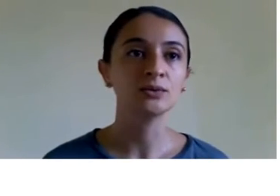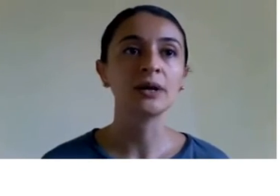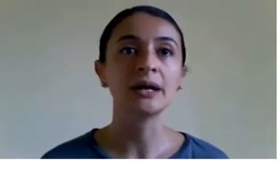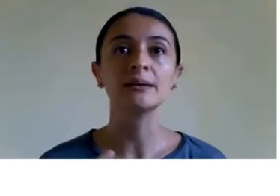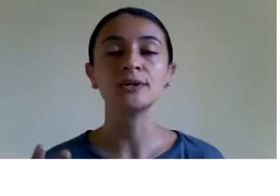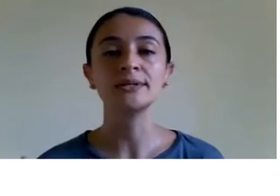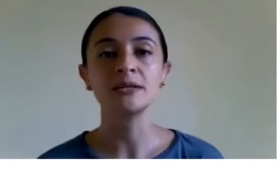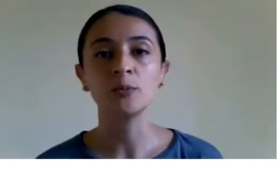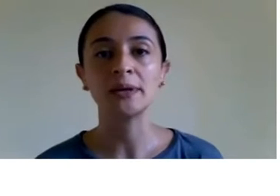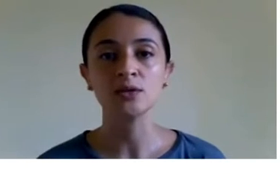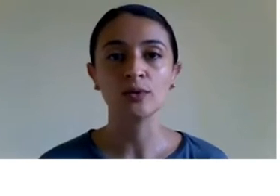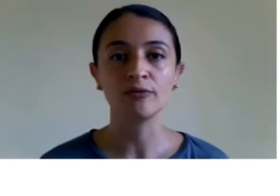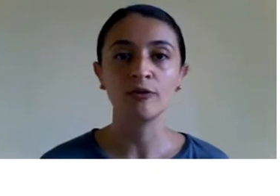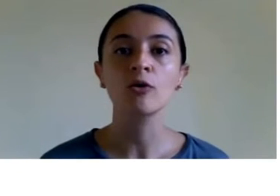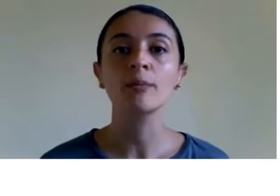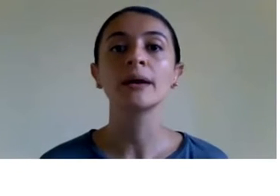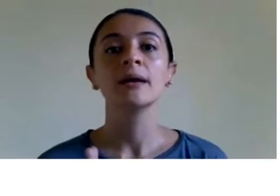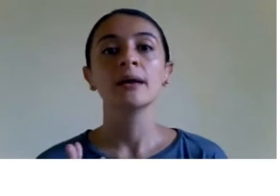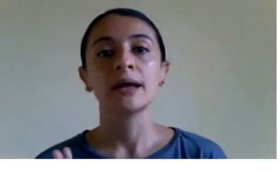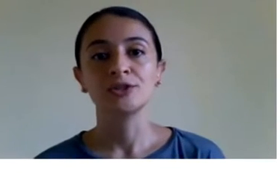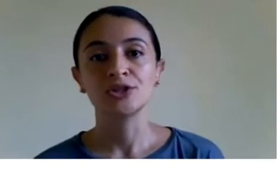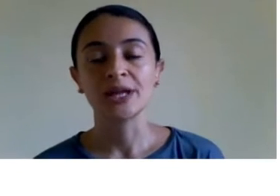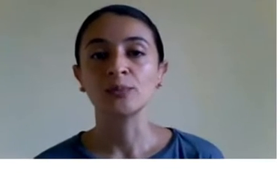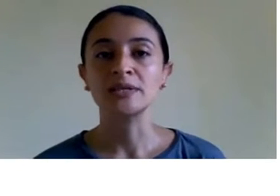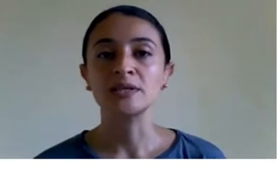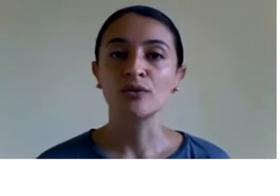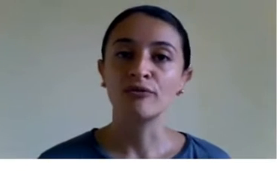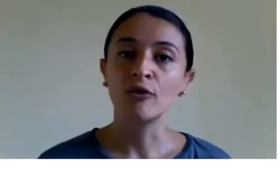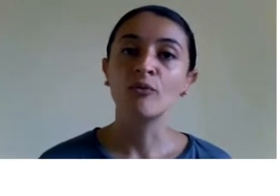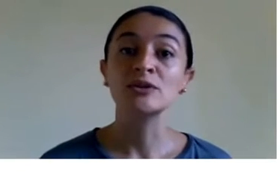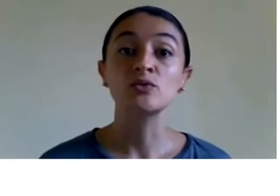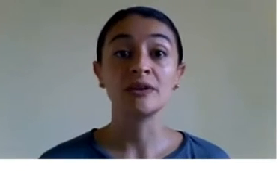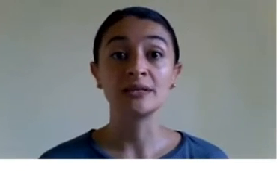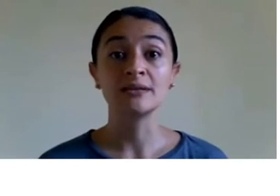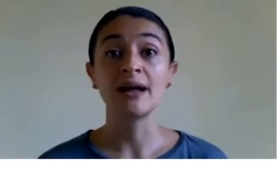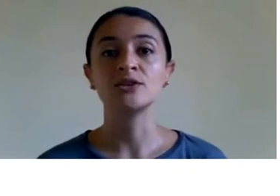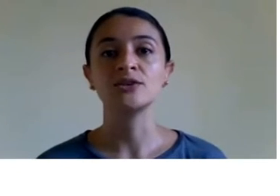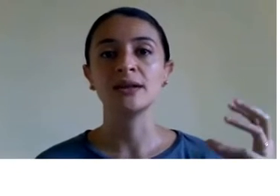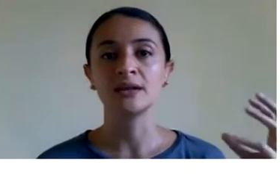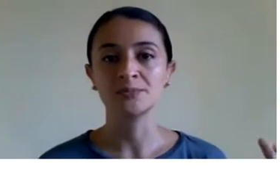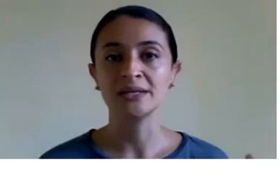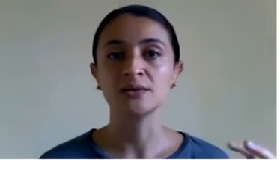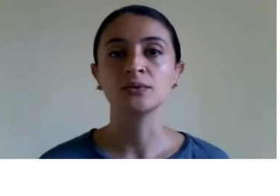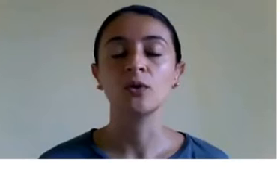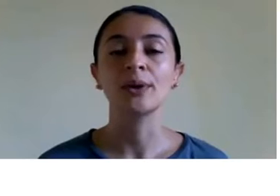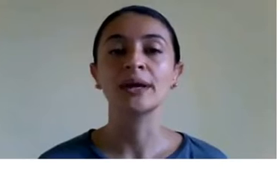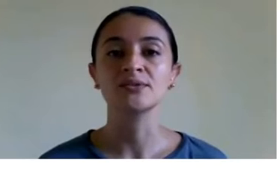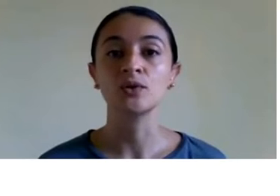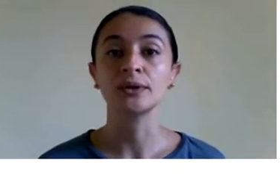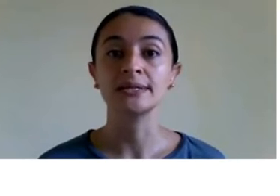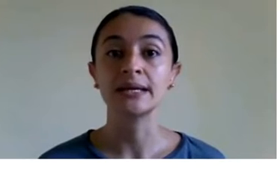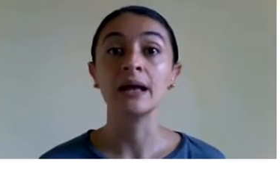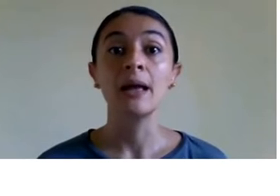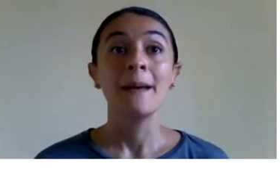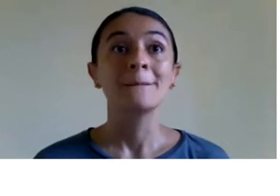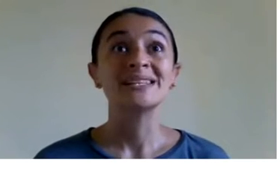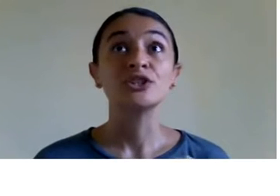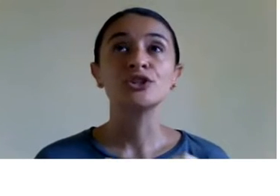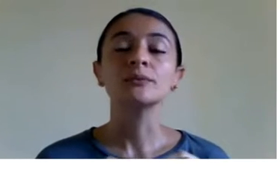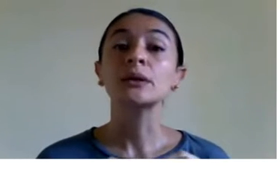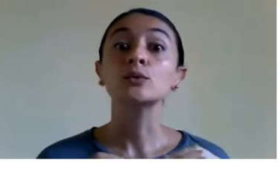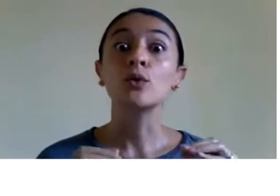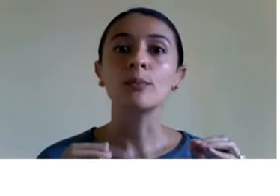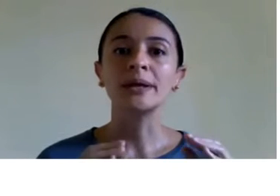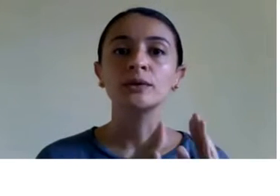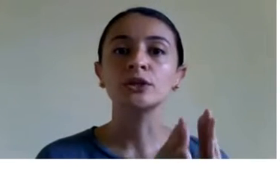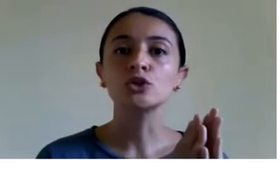pensando, cada município pensa a sua forma, cada estado pensa a sua forma, as universidades, né, elas pensam como é que elas vão organizar, mas